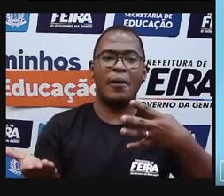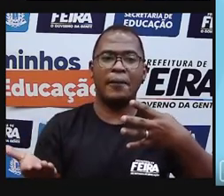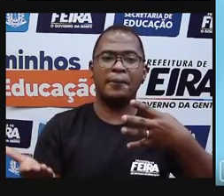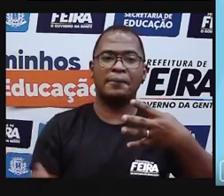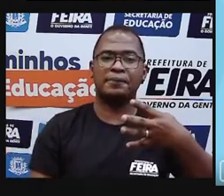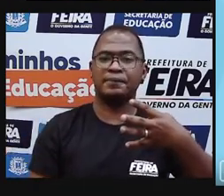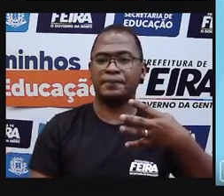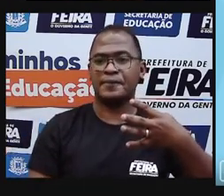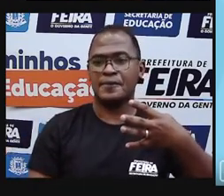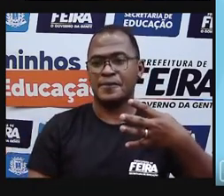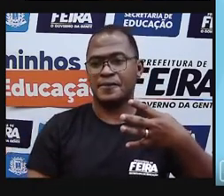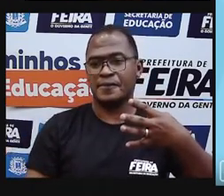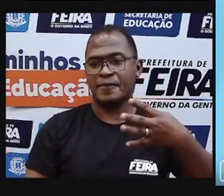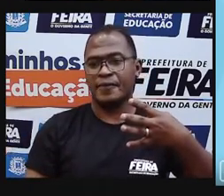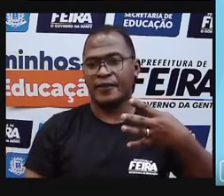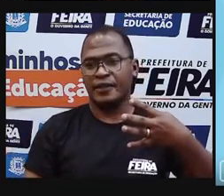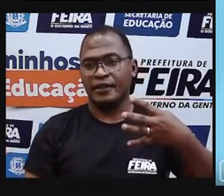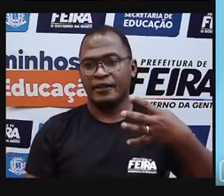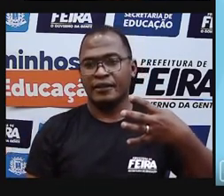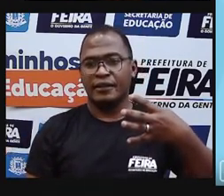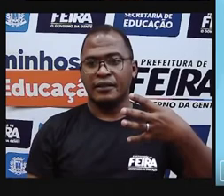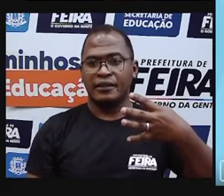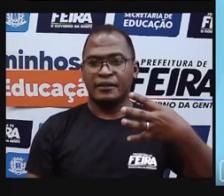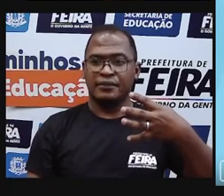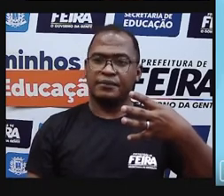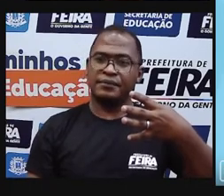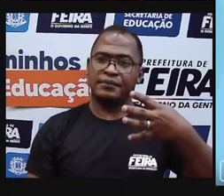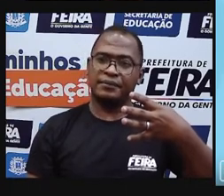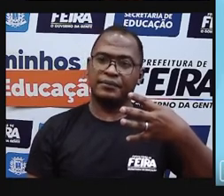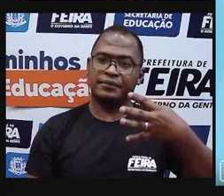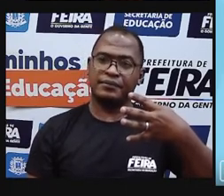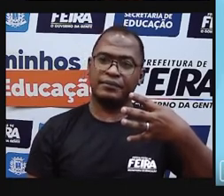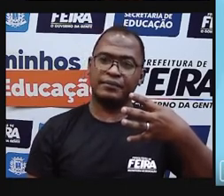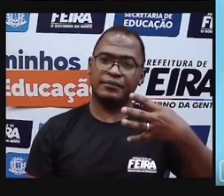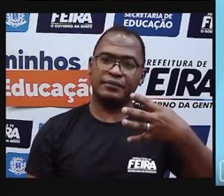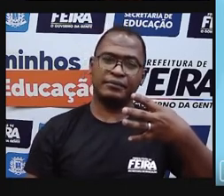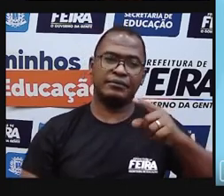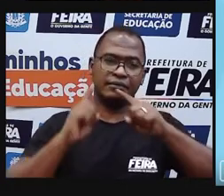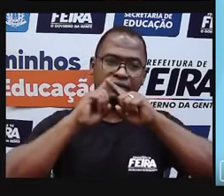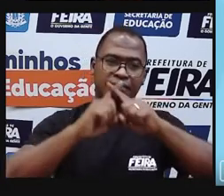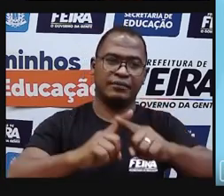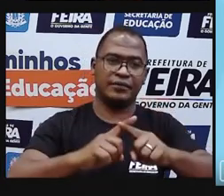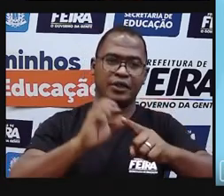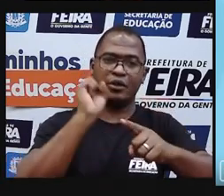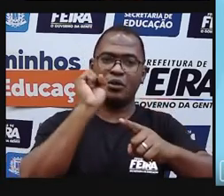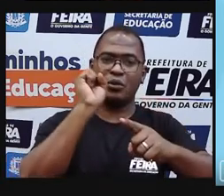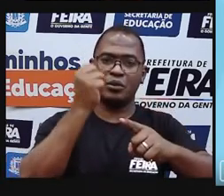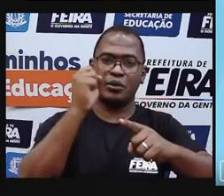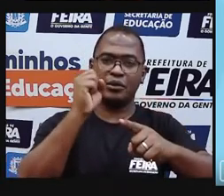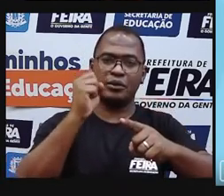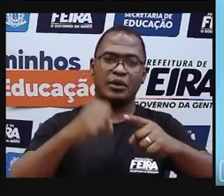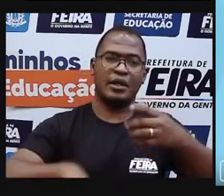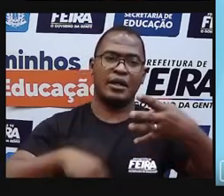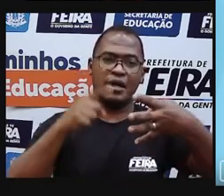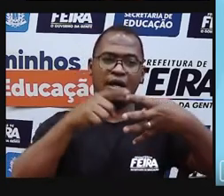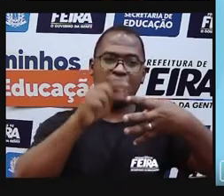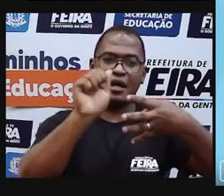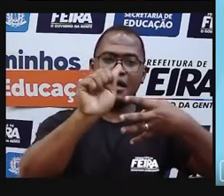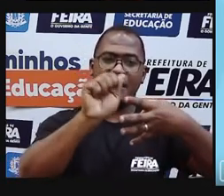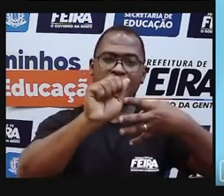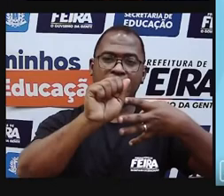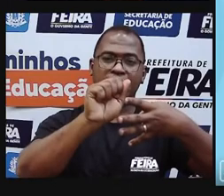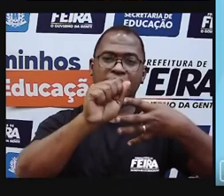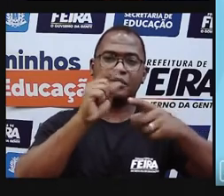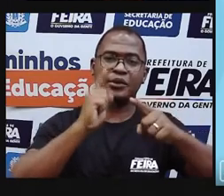sessenta. Mais sete unidades, sessenta e sete. Então, ele só pode ser oito unidades de milhar, cinco dezenas, duas